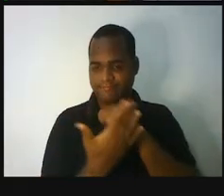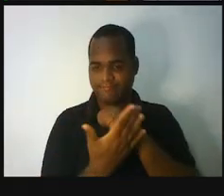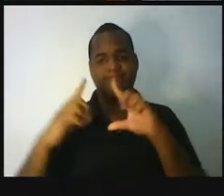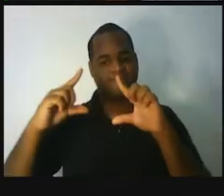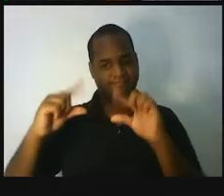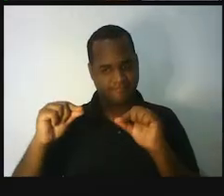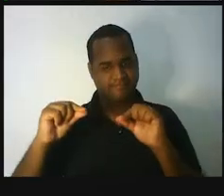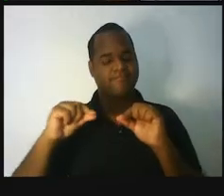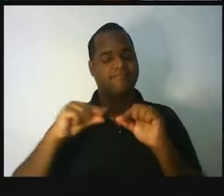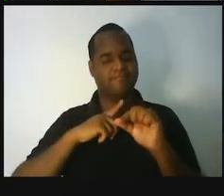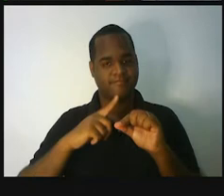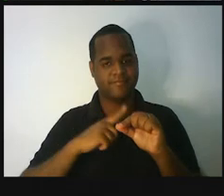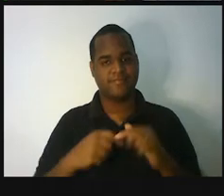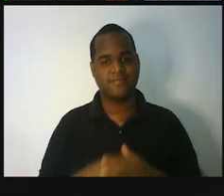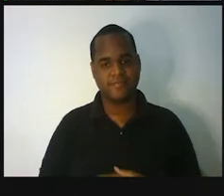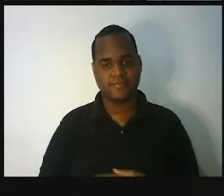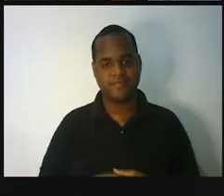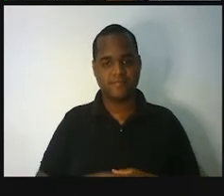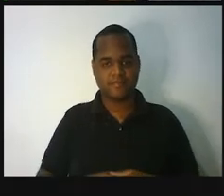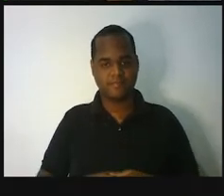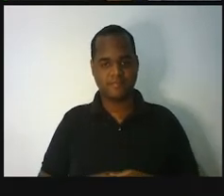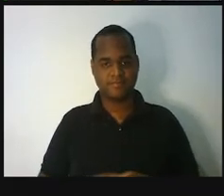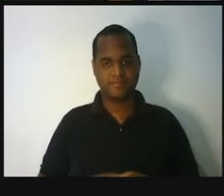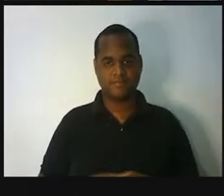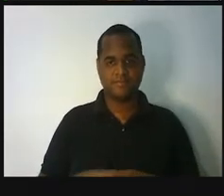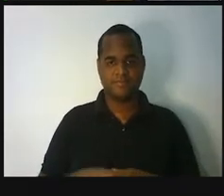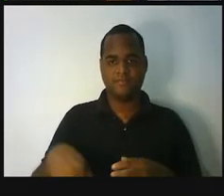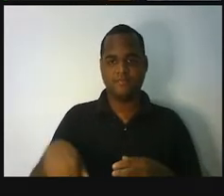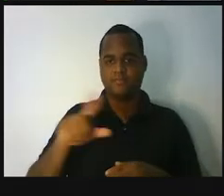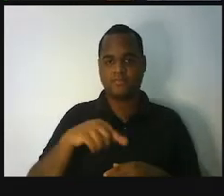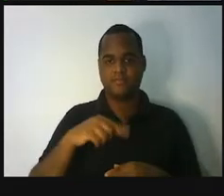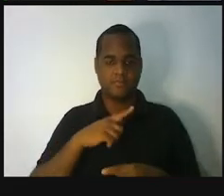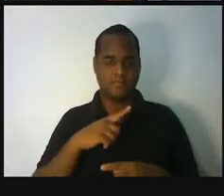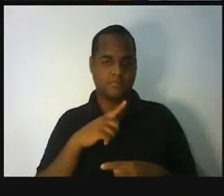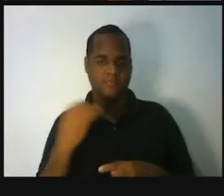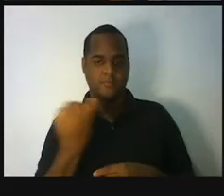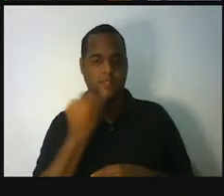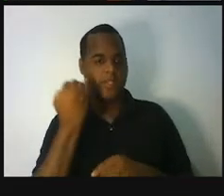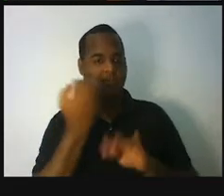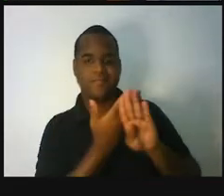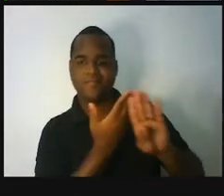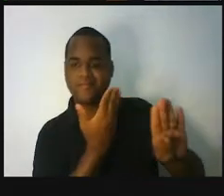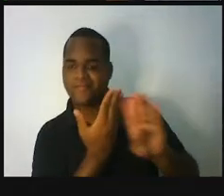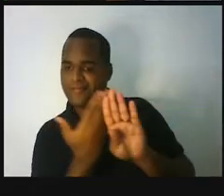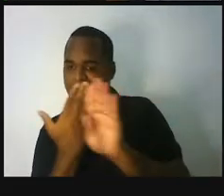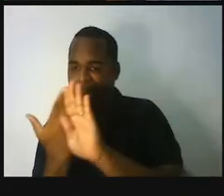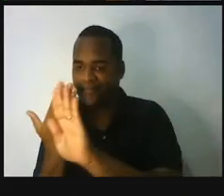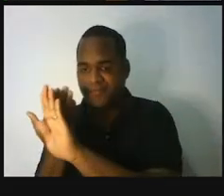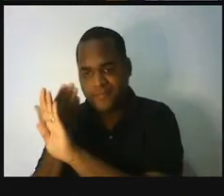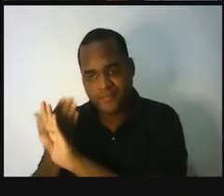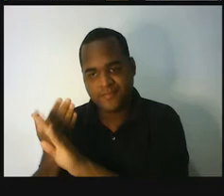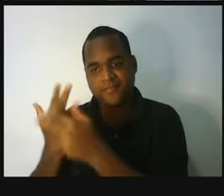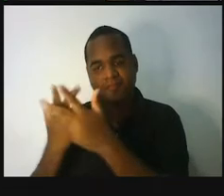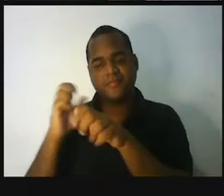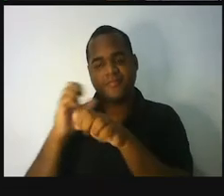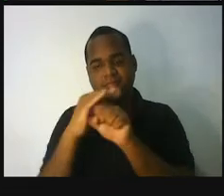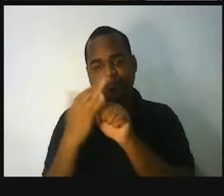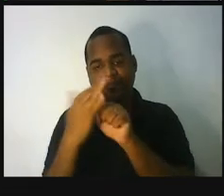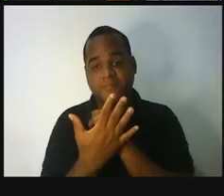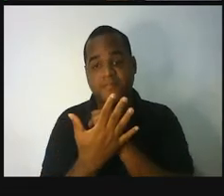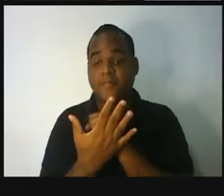bastante. Porque uma das medidas de enfrentamento ao Covid-19, ao